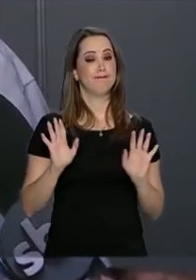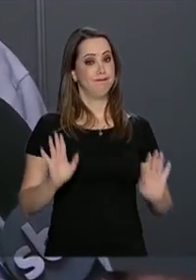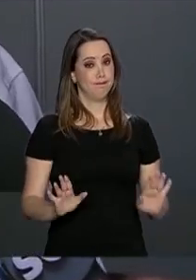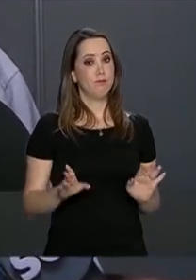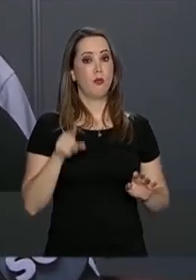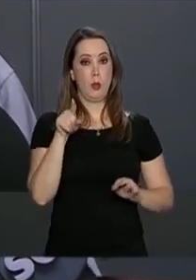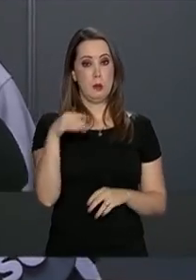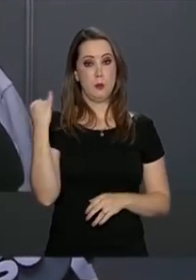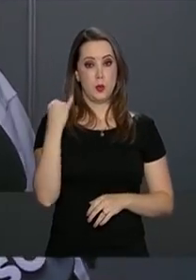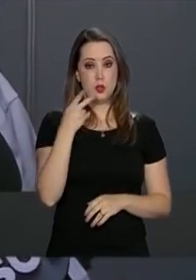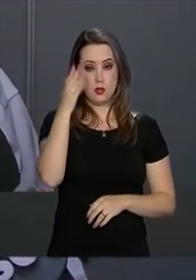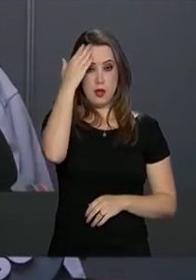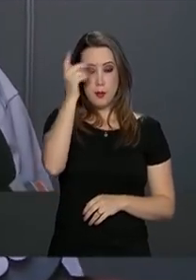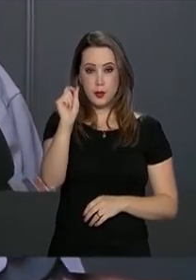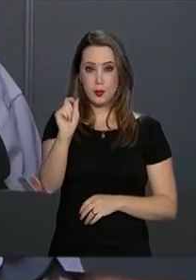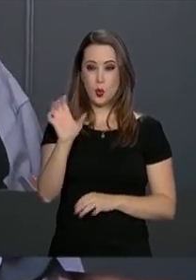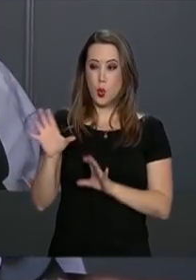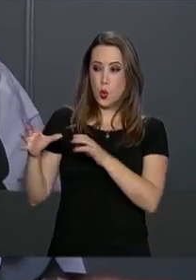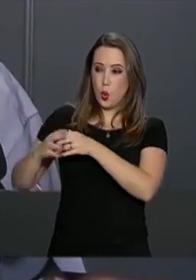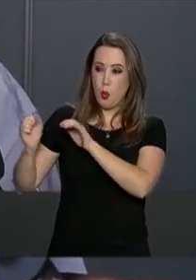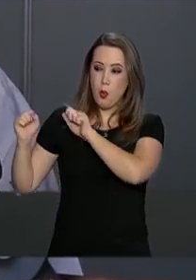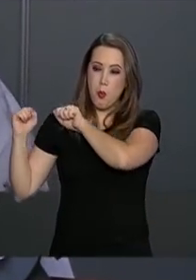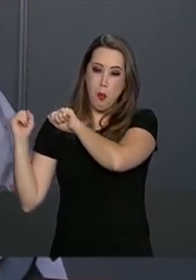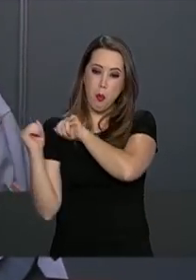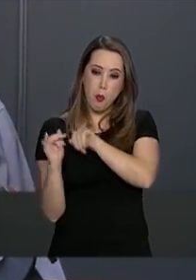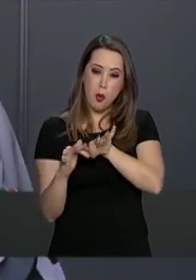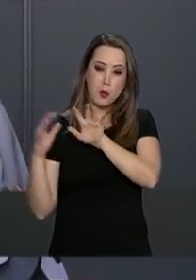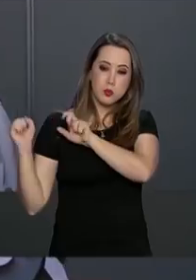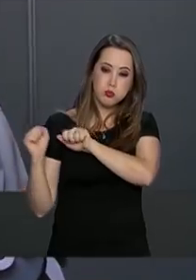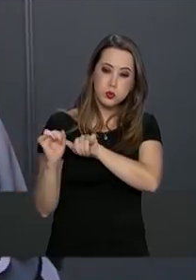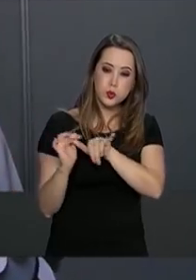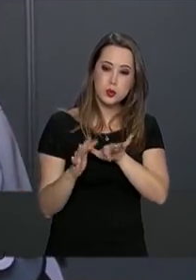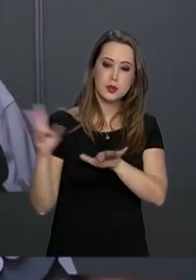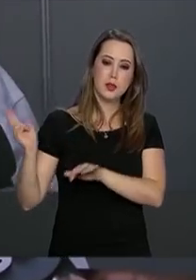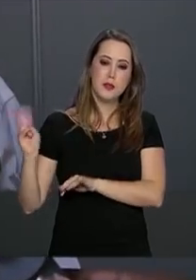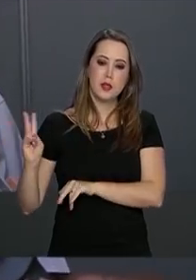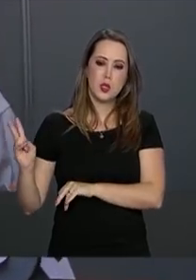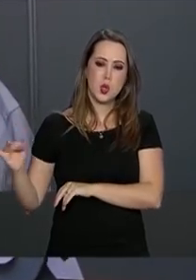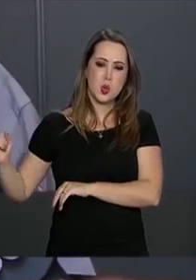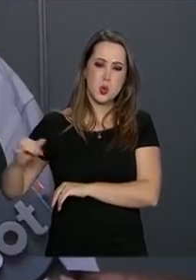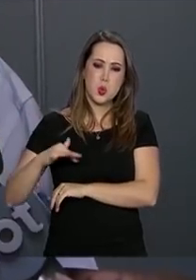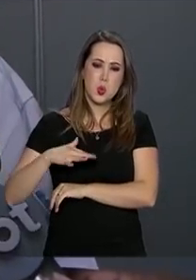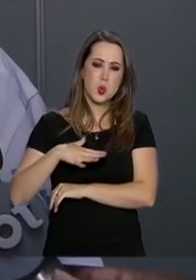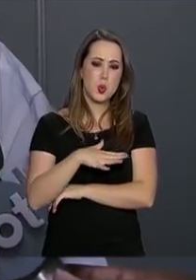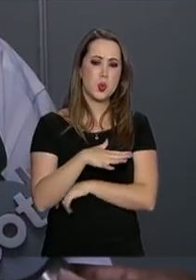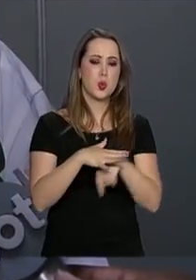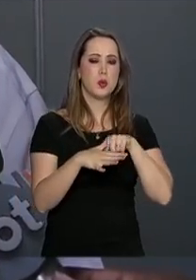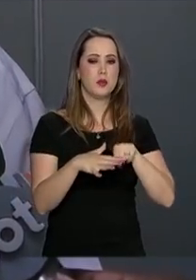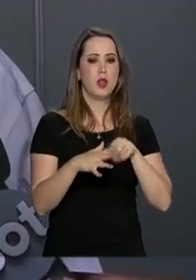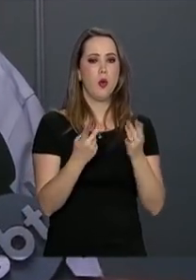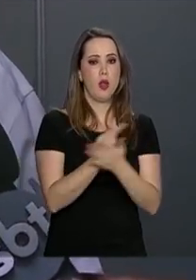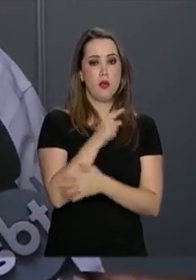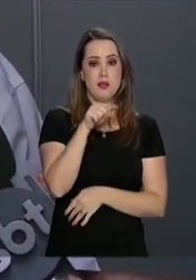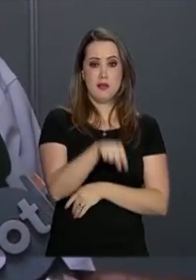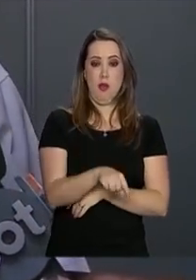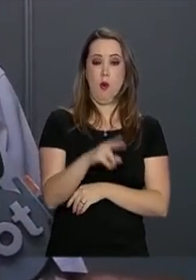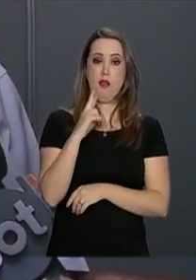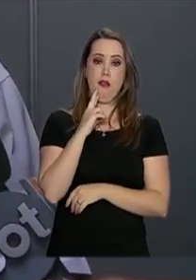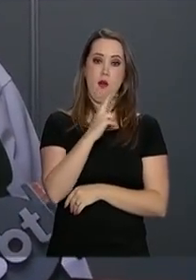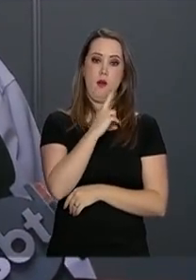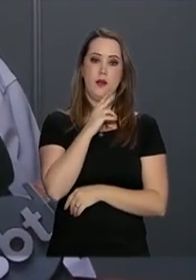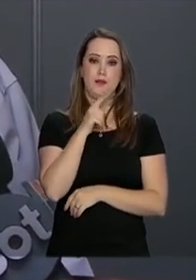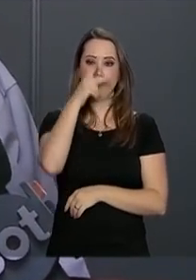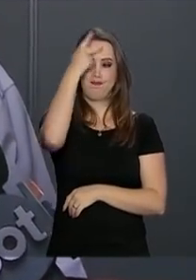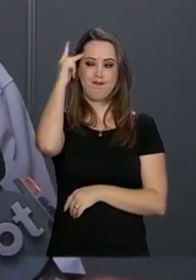entrada em bloco de pessoas, como ocorreu aqui no caso de Roraima, as pessoas que